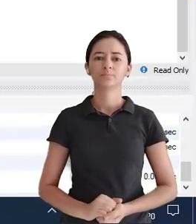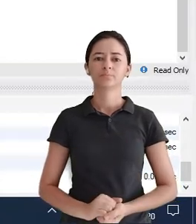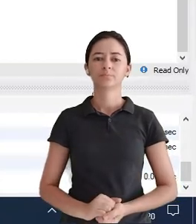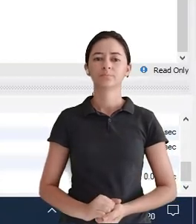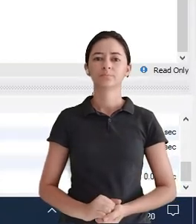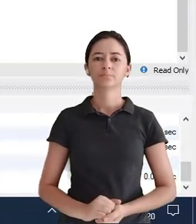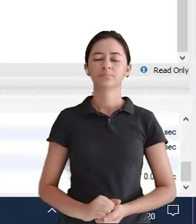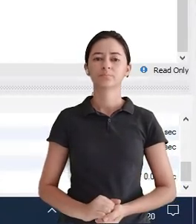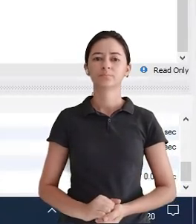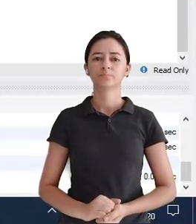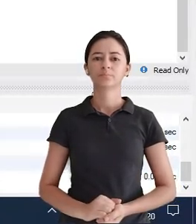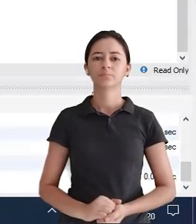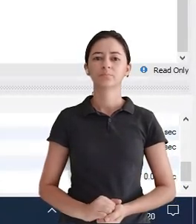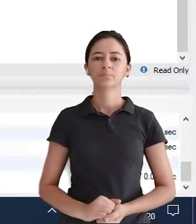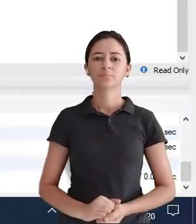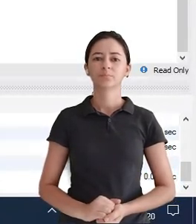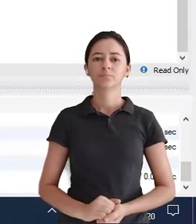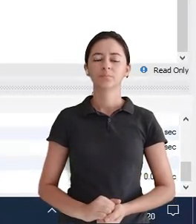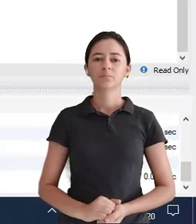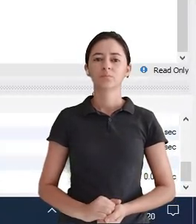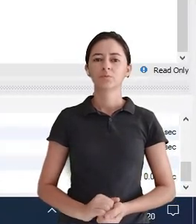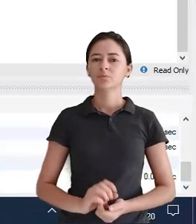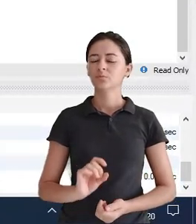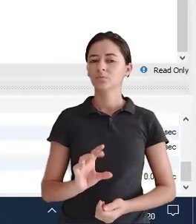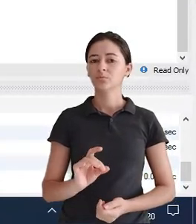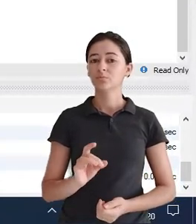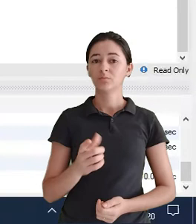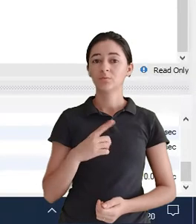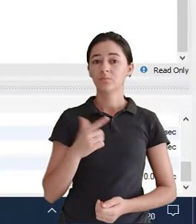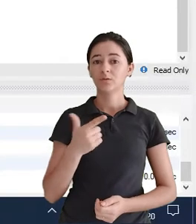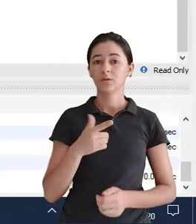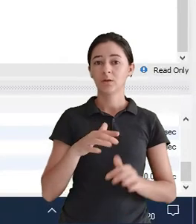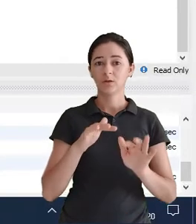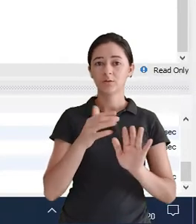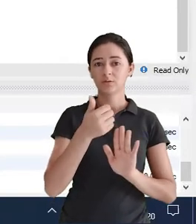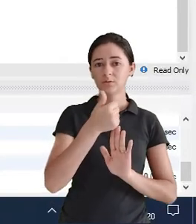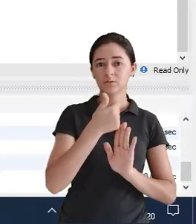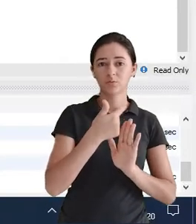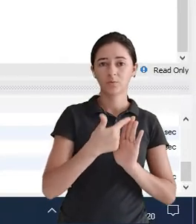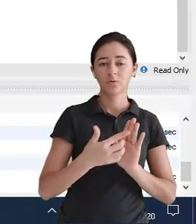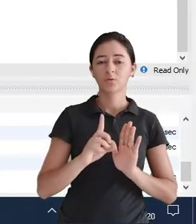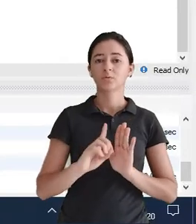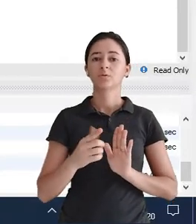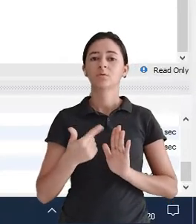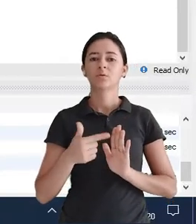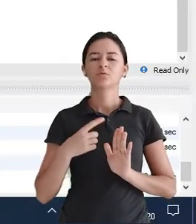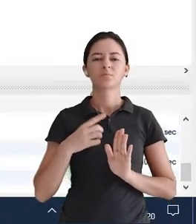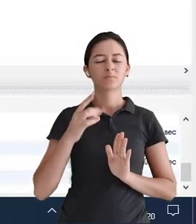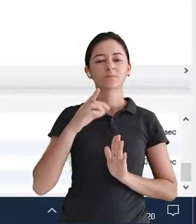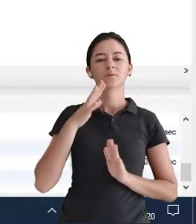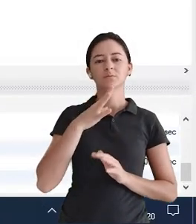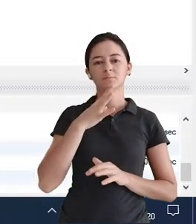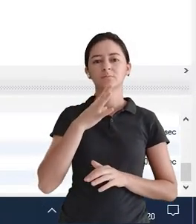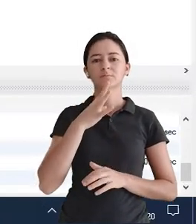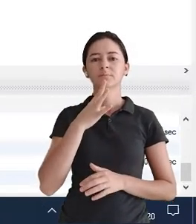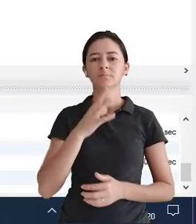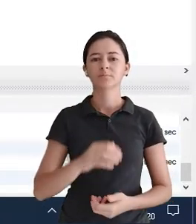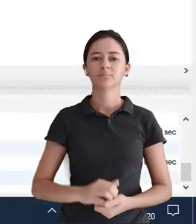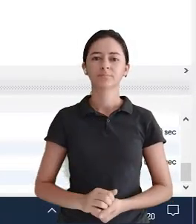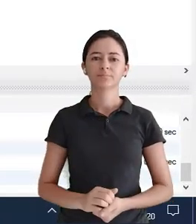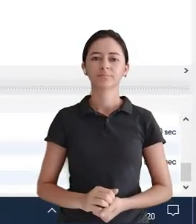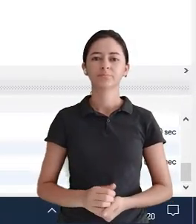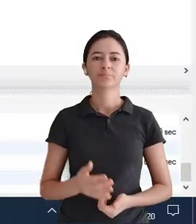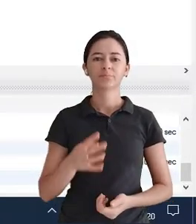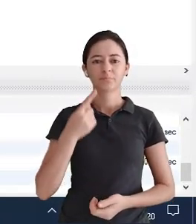After e-mail Não tá no exercício Eu tô só fazendo aqui agora Pra vocês poderem ver Então Olha lá